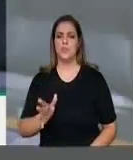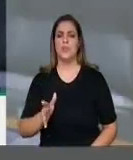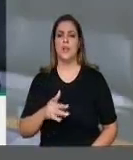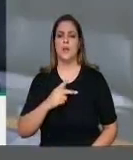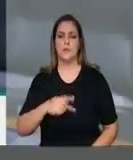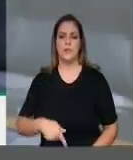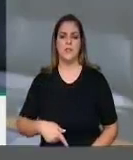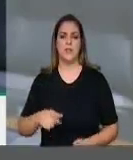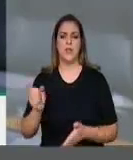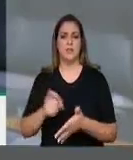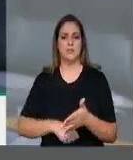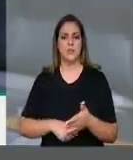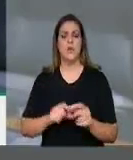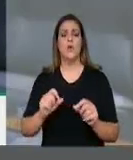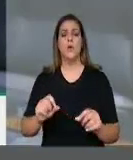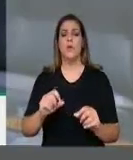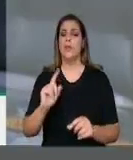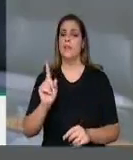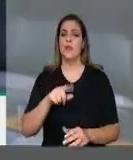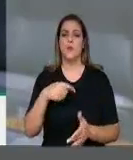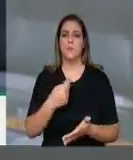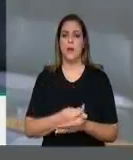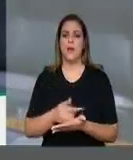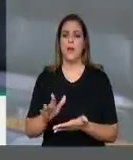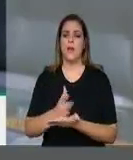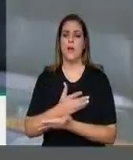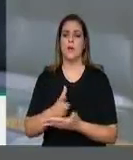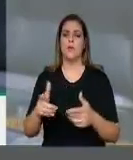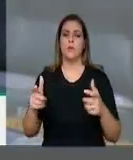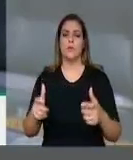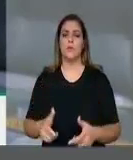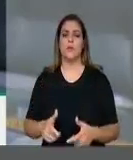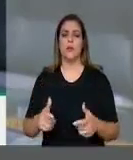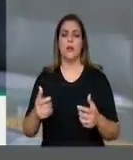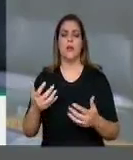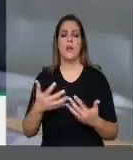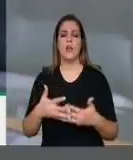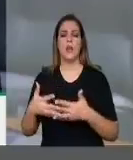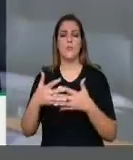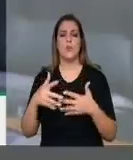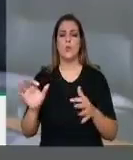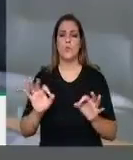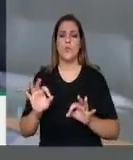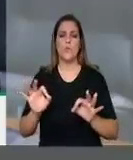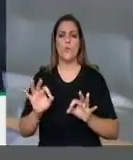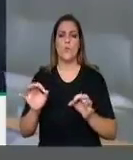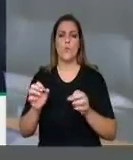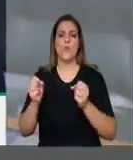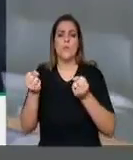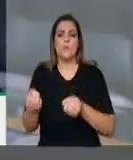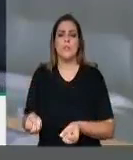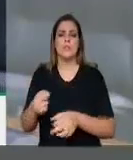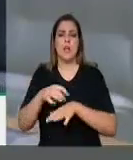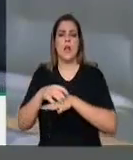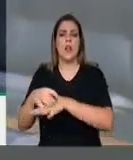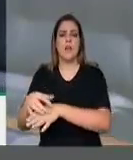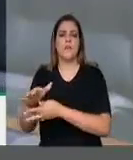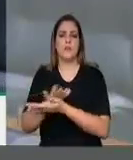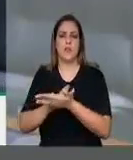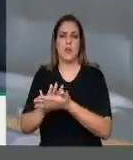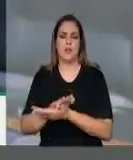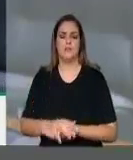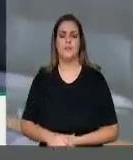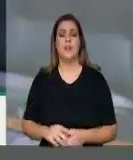República. E mesmo assim, algumas rodovias em alguns estados não cumprem a lei. As